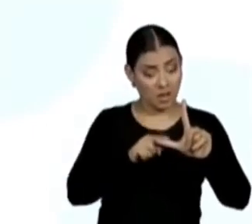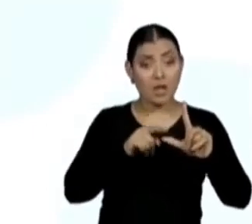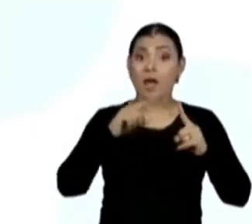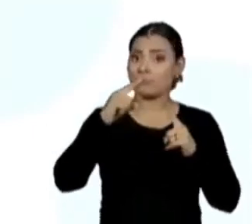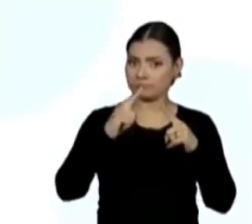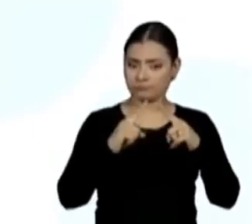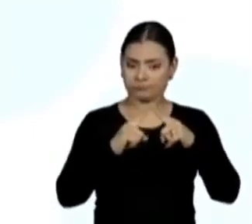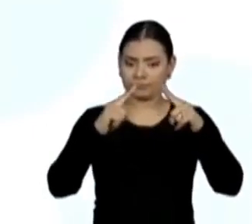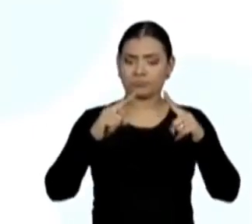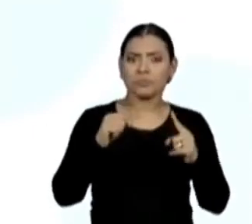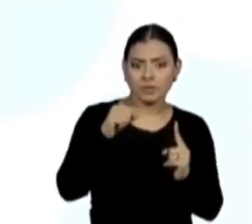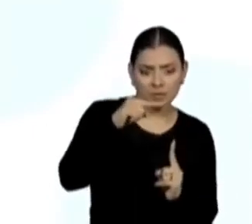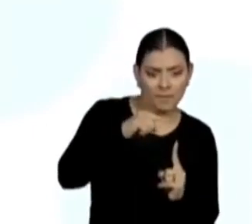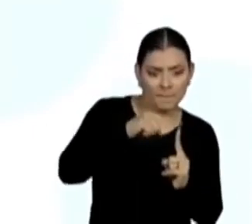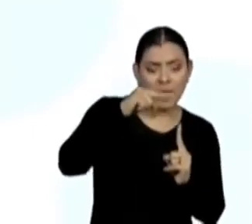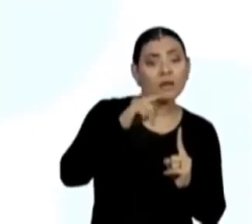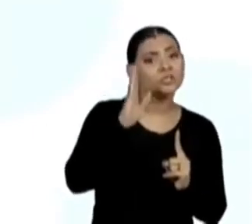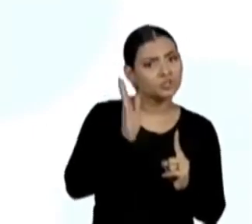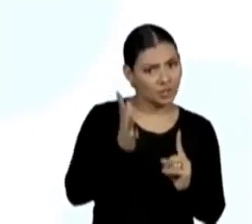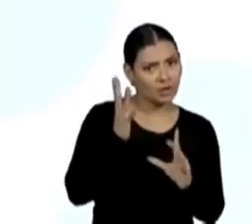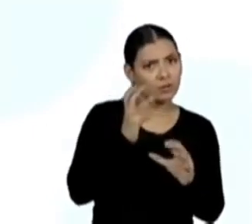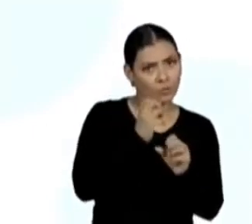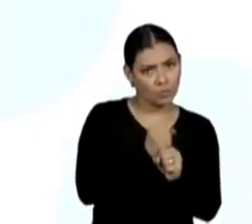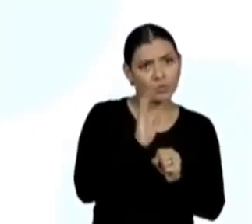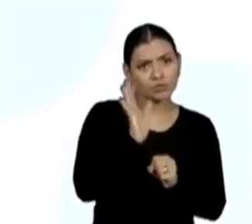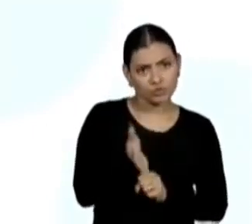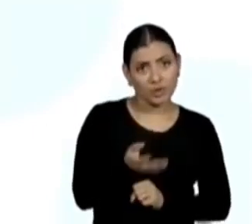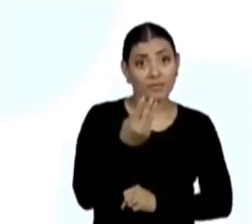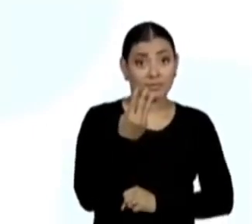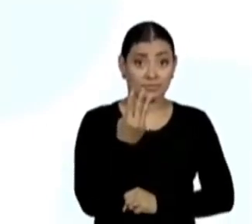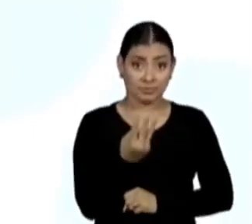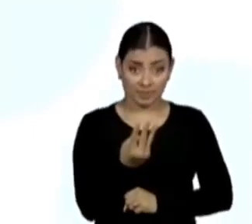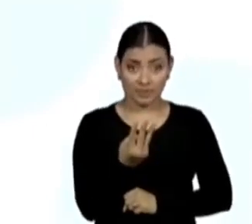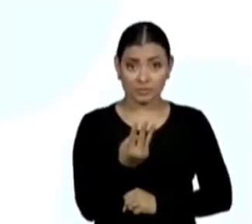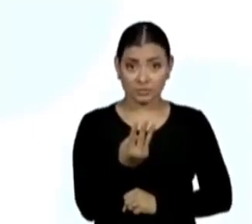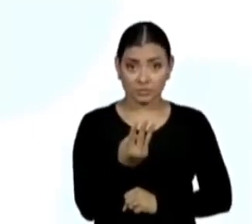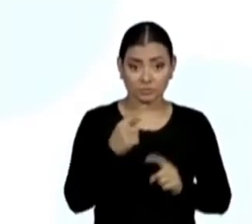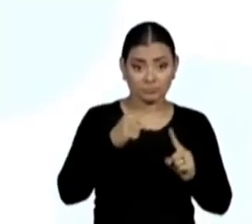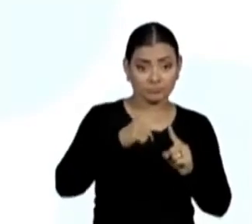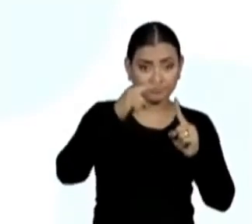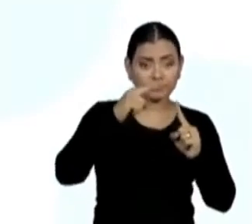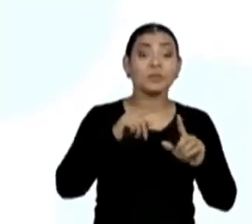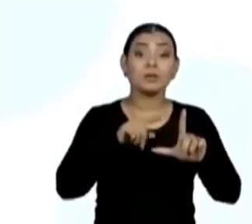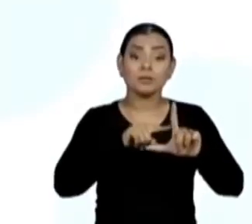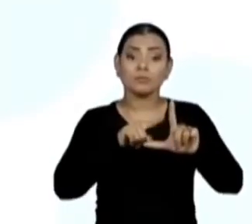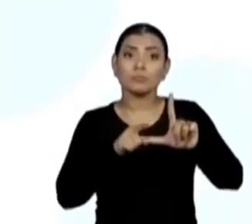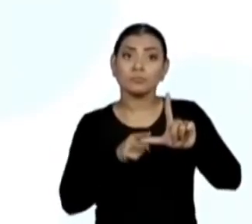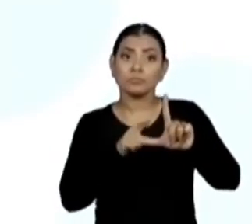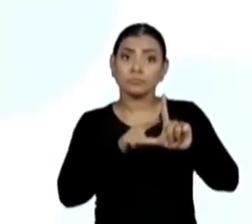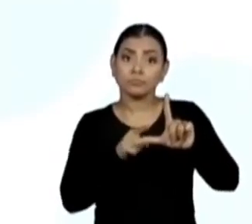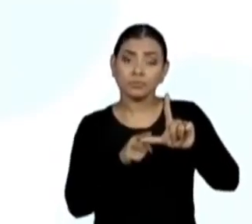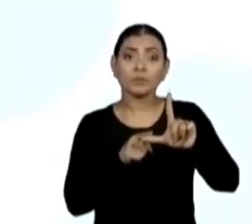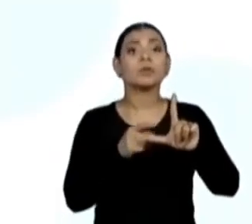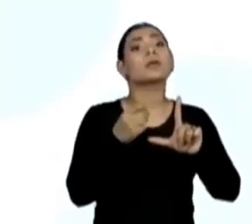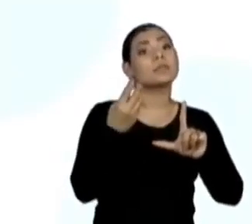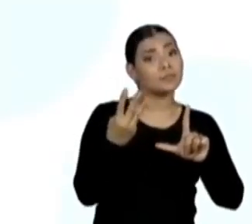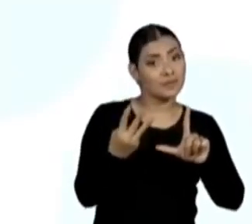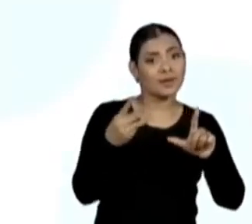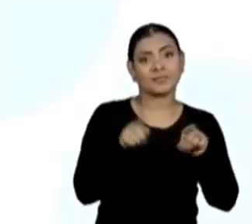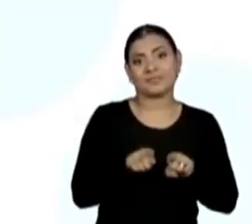um, dois, três ângulos. e do pentágono,